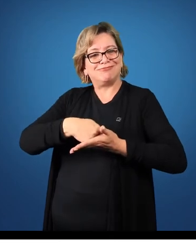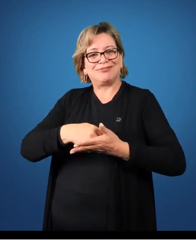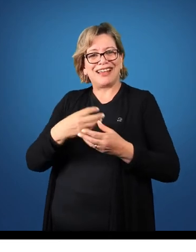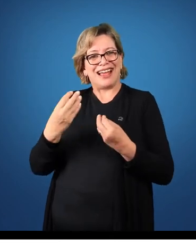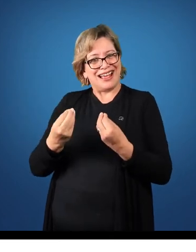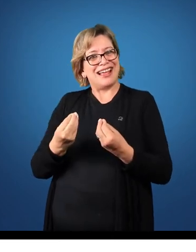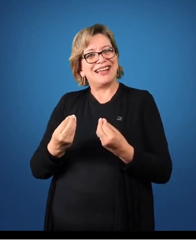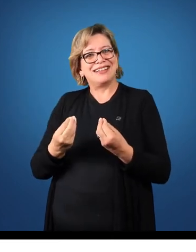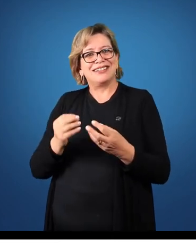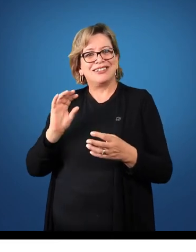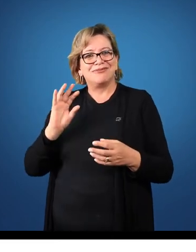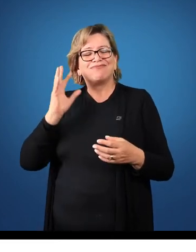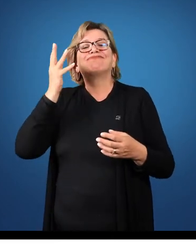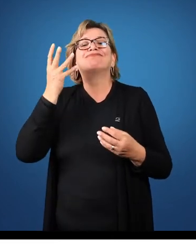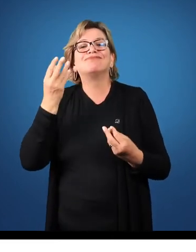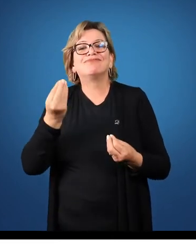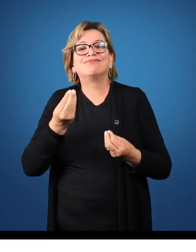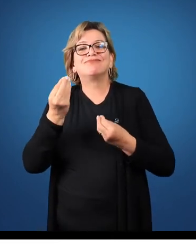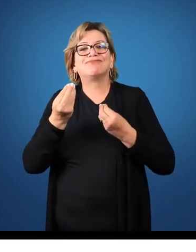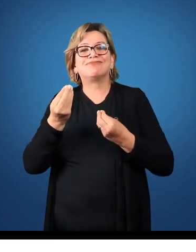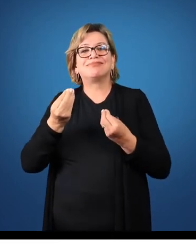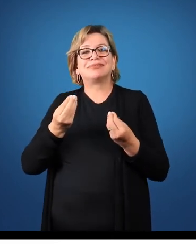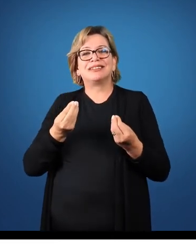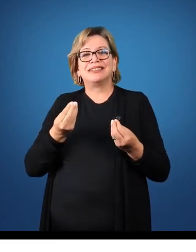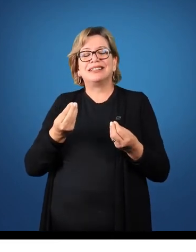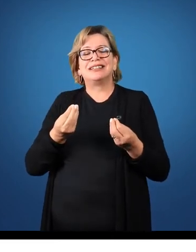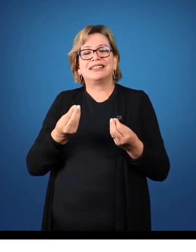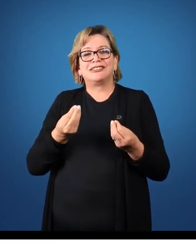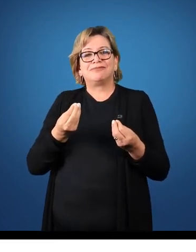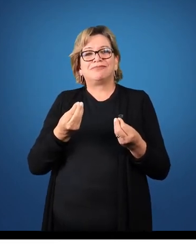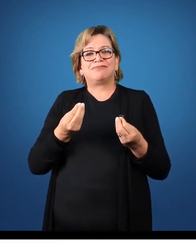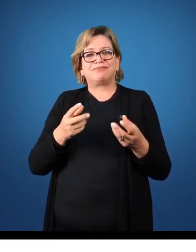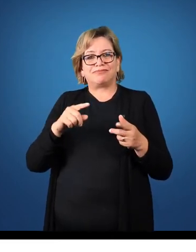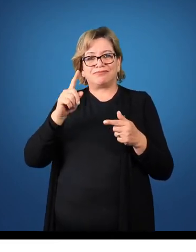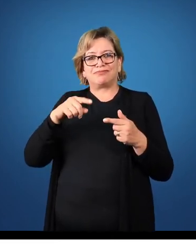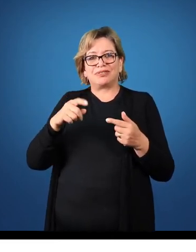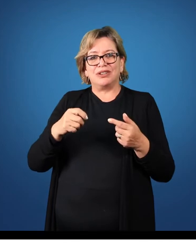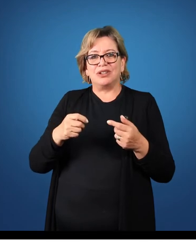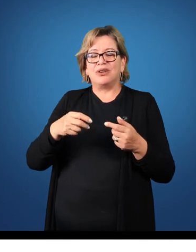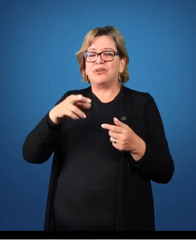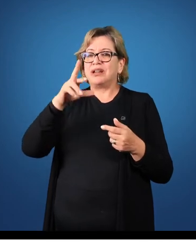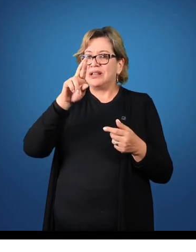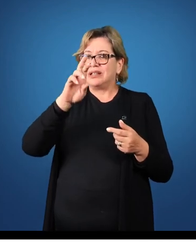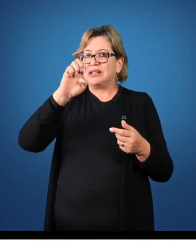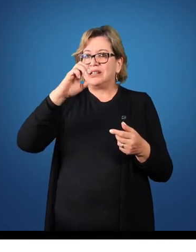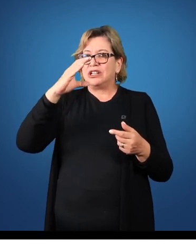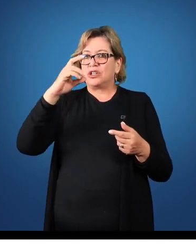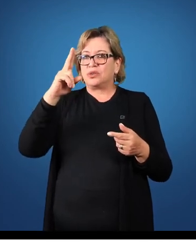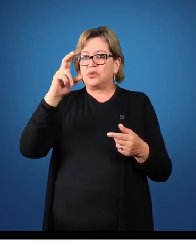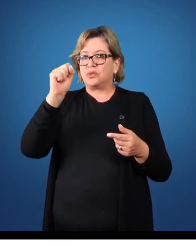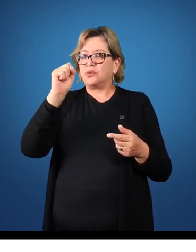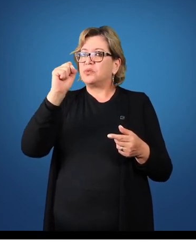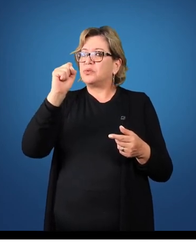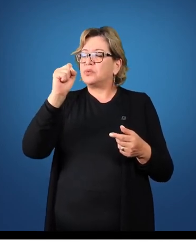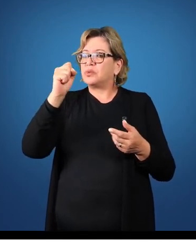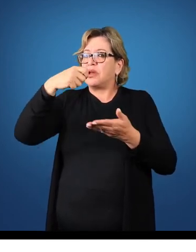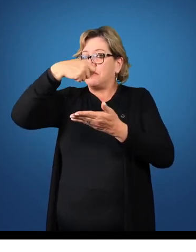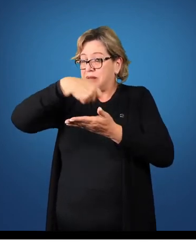e resolve fazer o pagamento antecipado para nós. Este recurso que ele nos deu